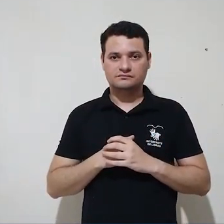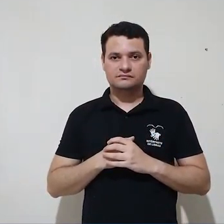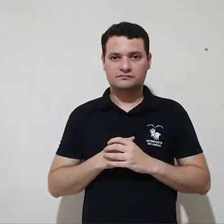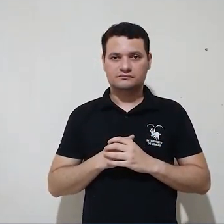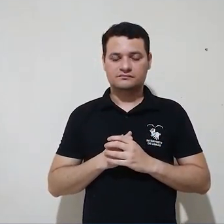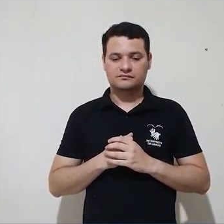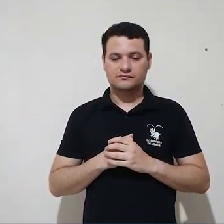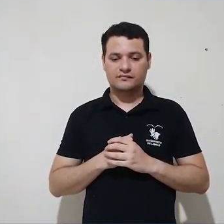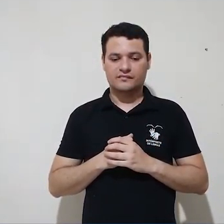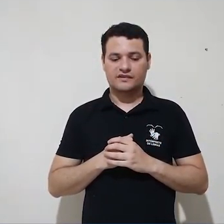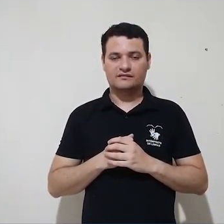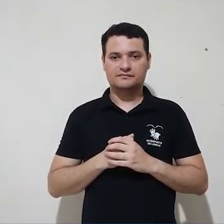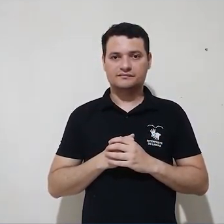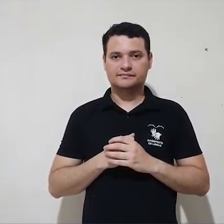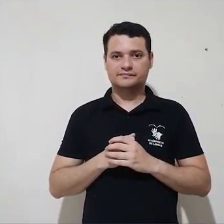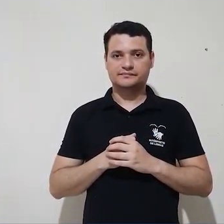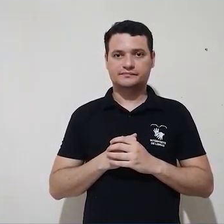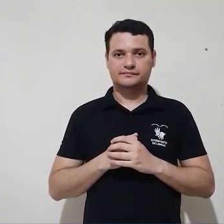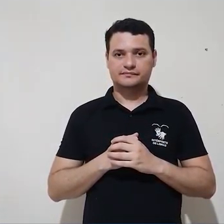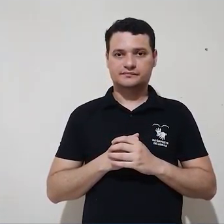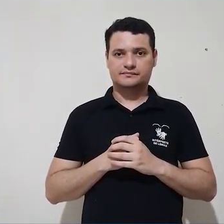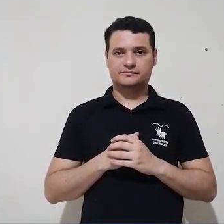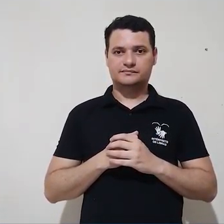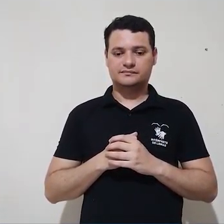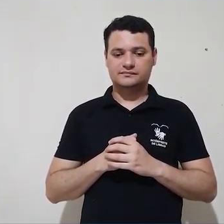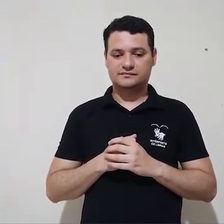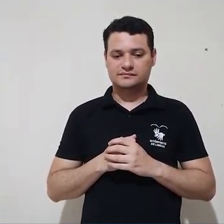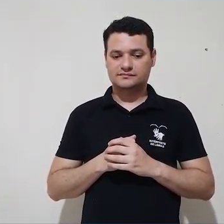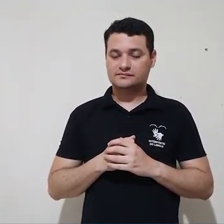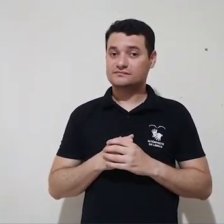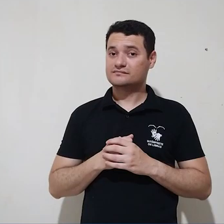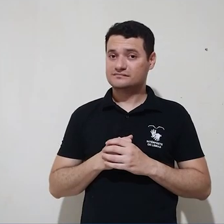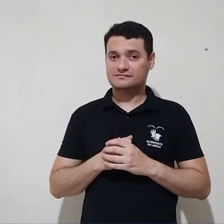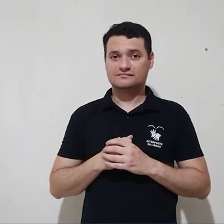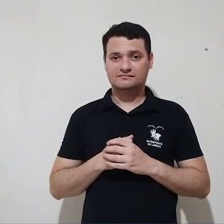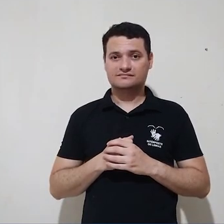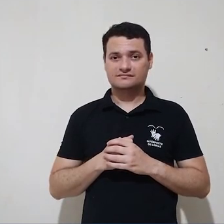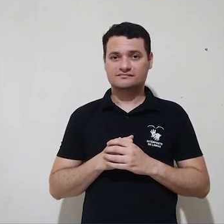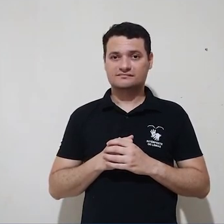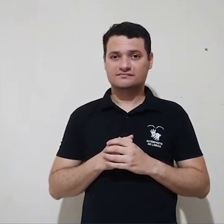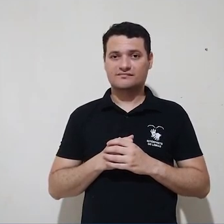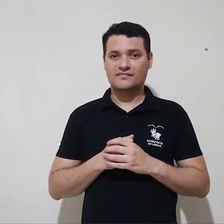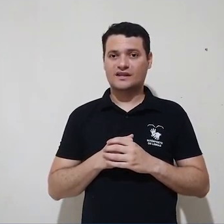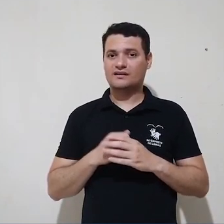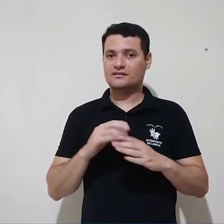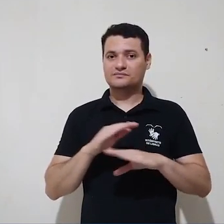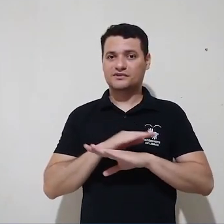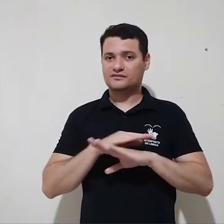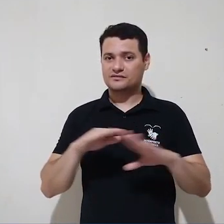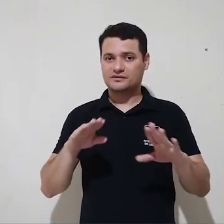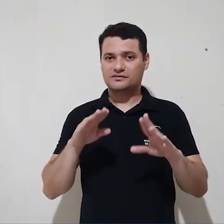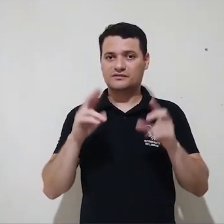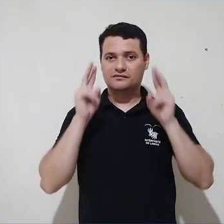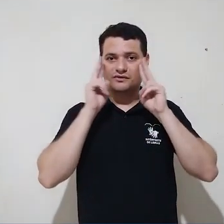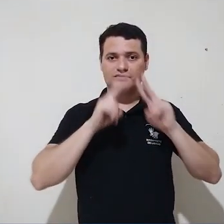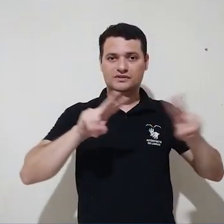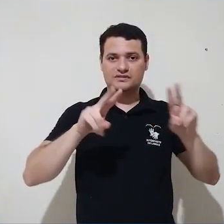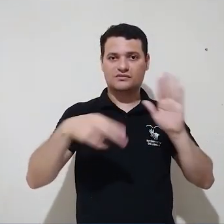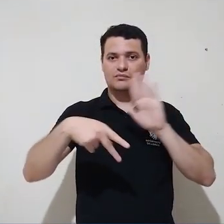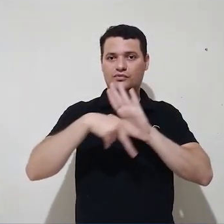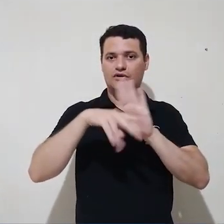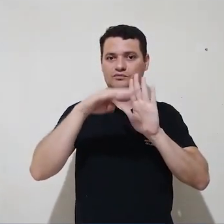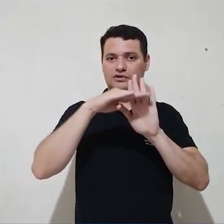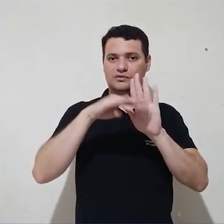Demonstraremos que essas funcionalidades demonstraremos apenas que é possível efetuá-las. Isso encerra